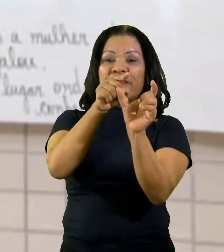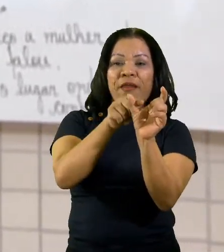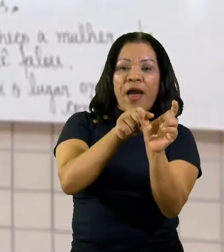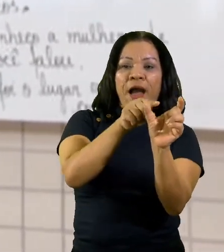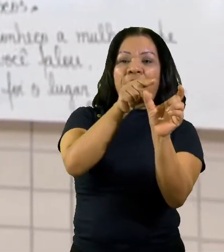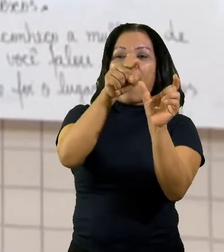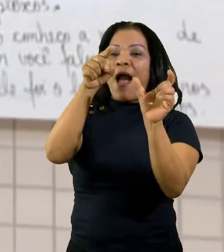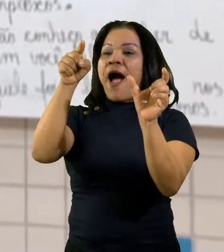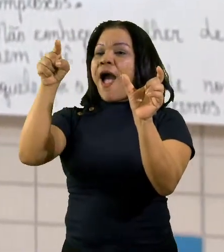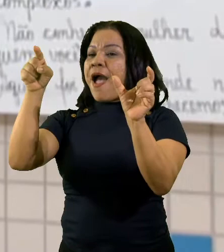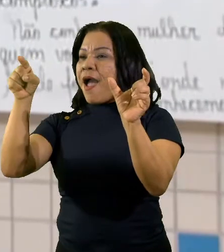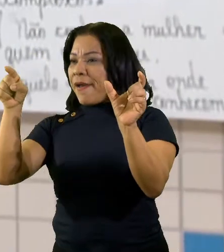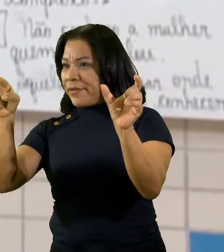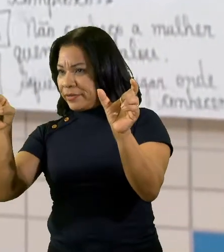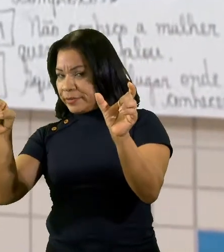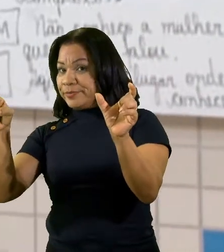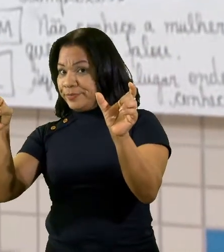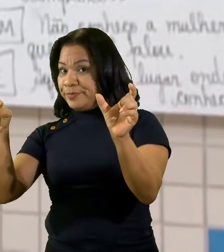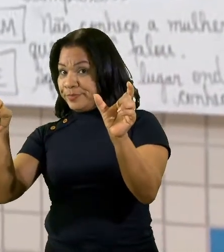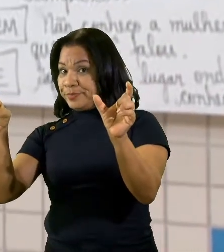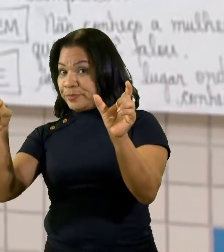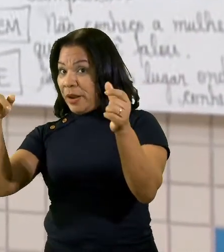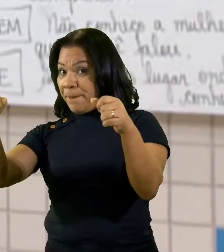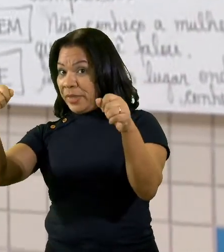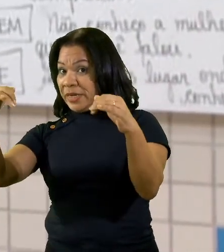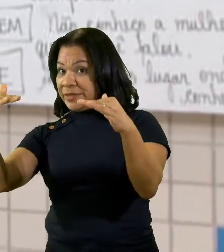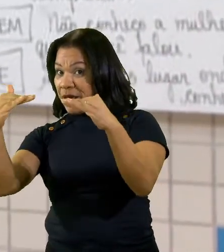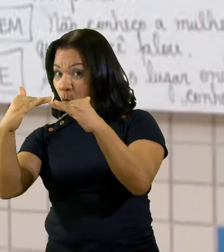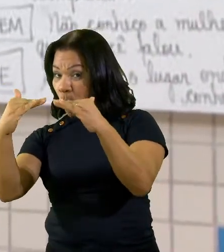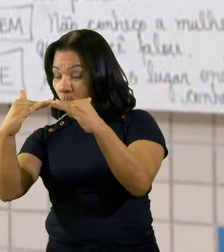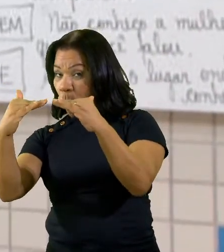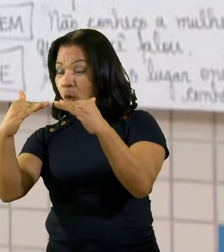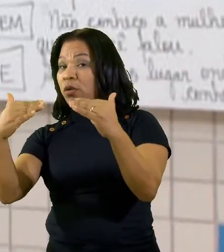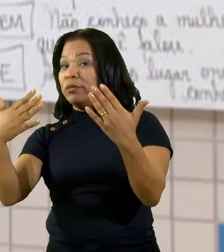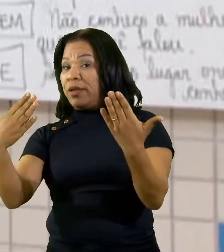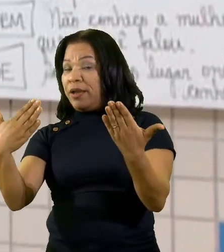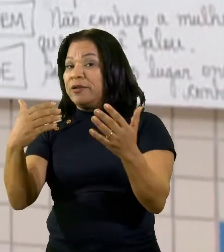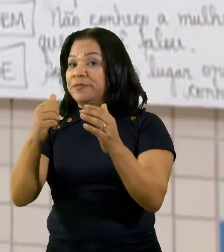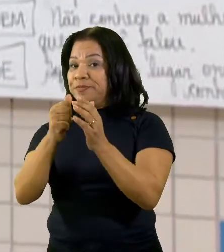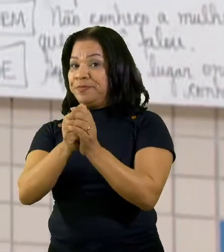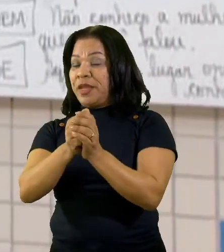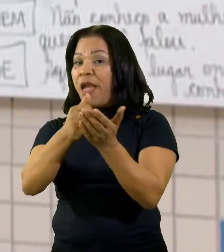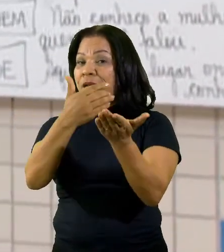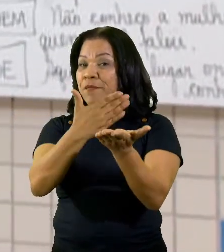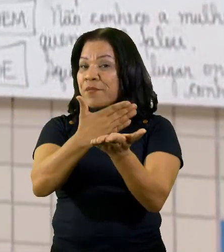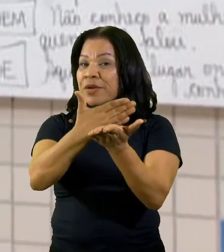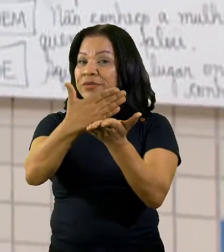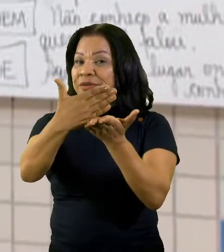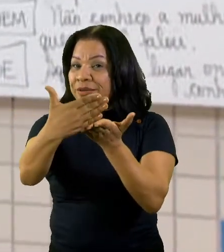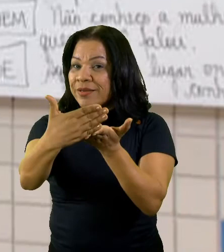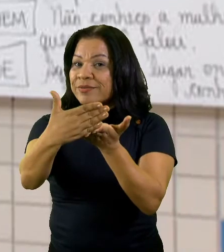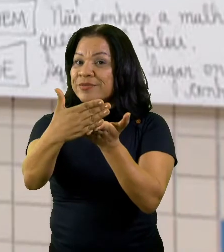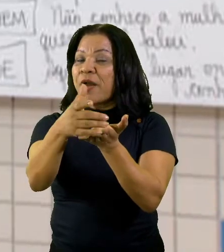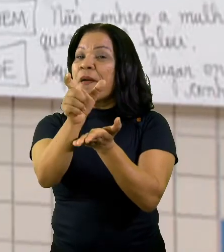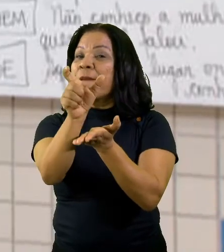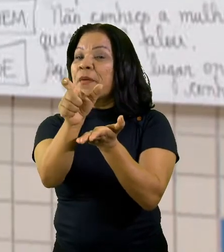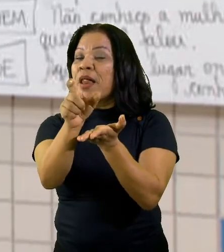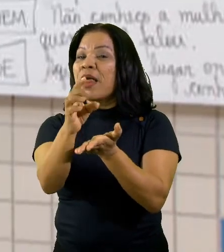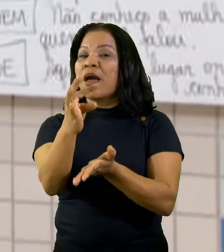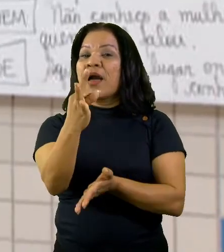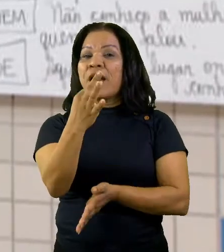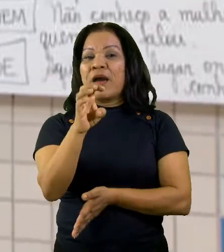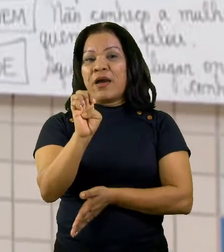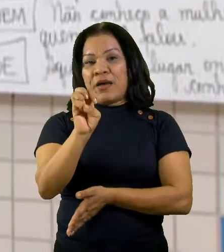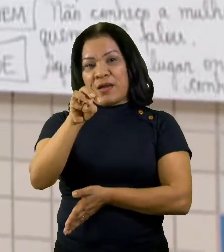Então, tem que fazer essa concordância. E o seu antecedente aí é a palavra temas, que também é um substantivo